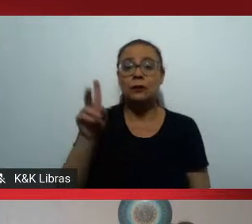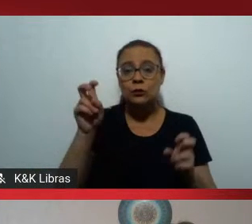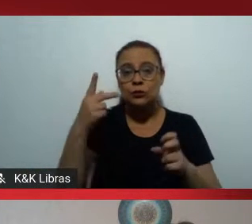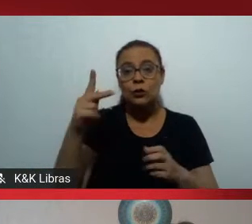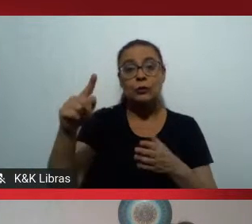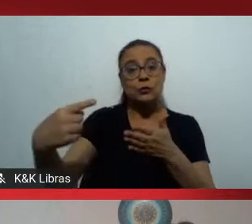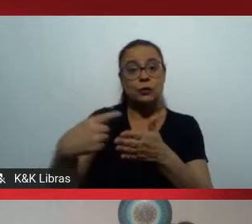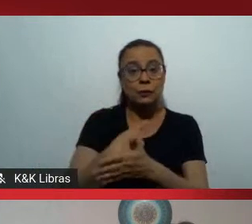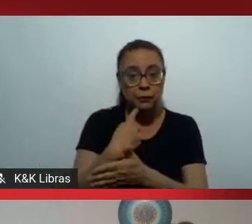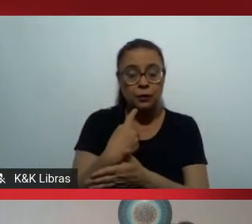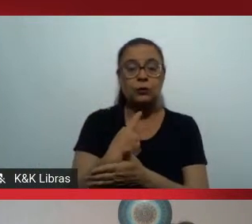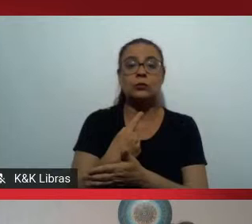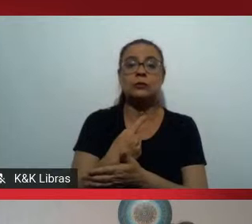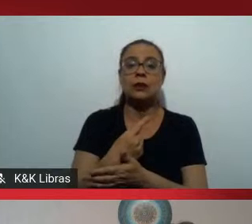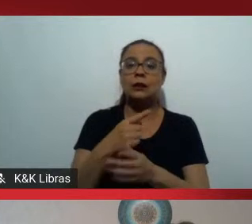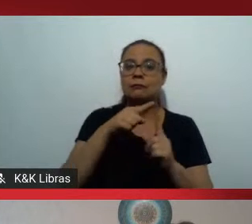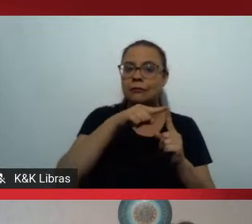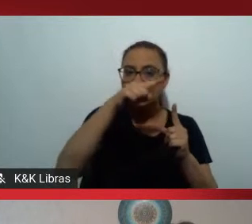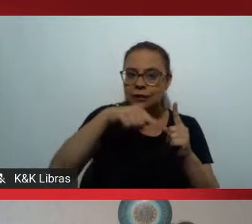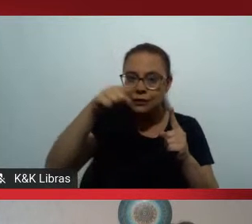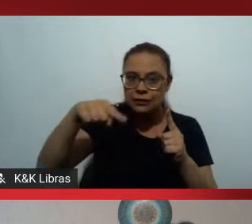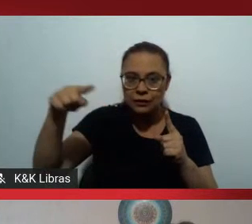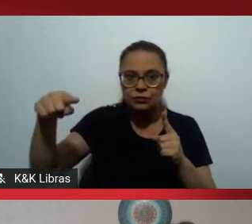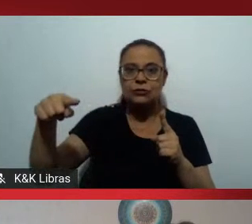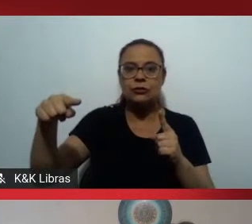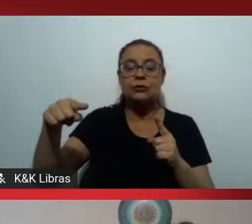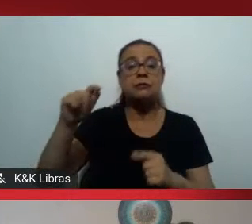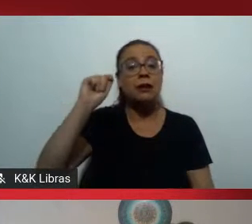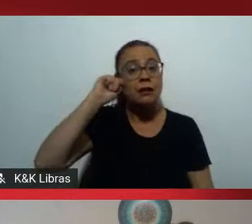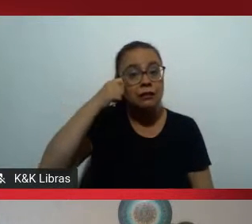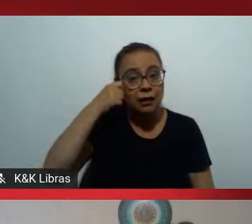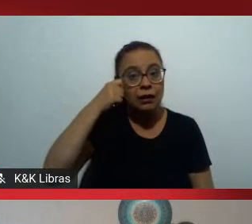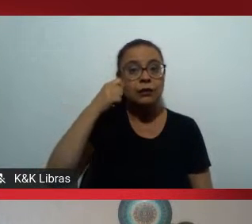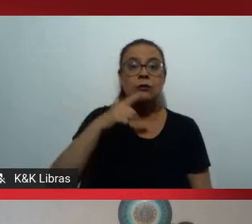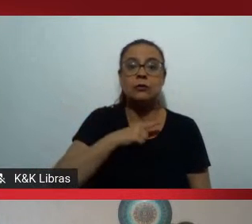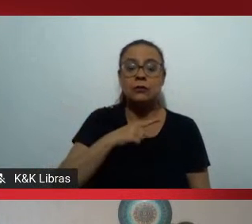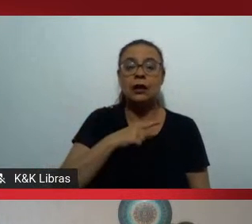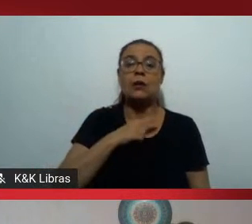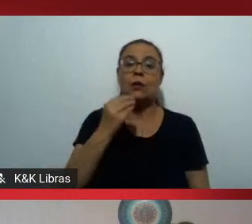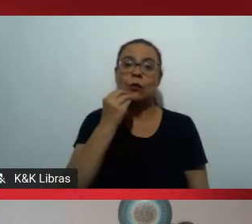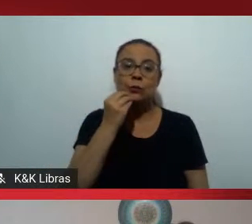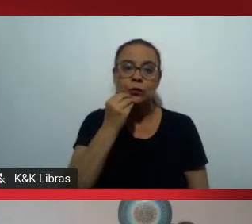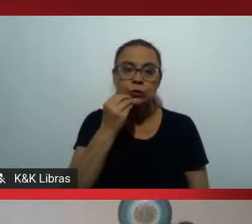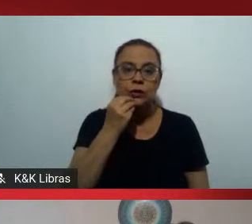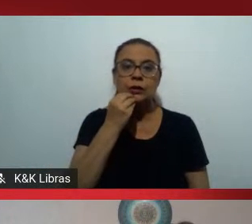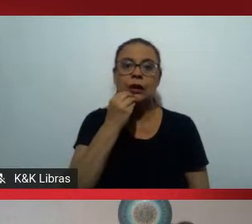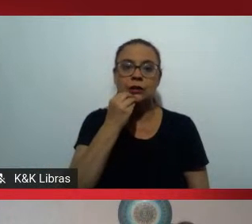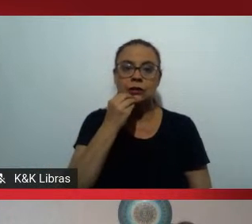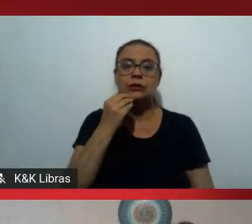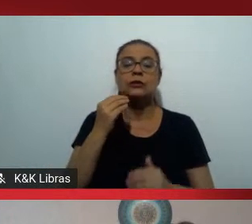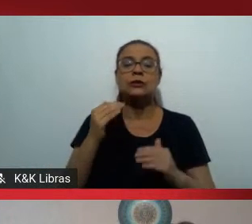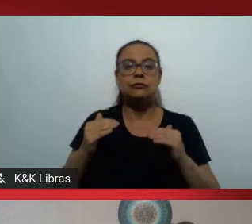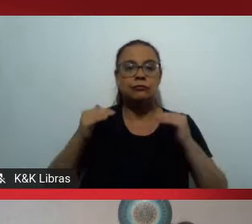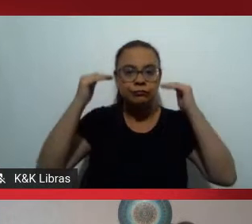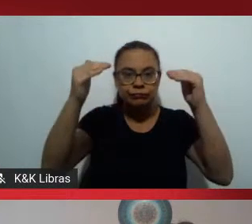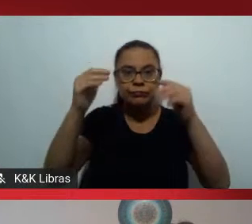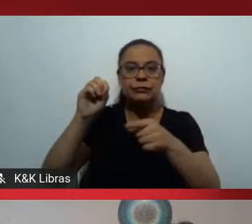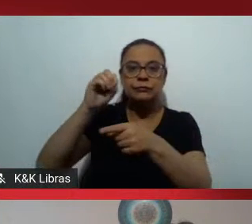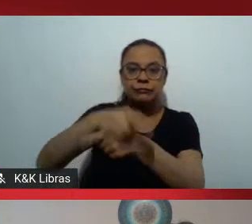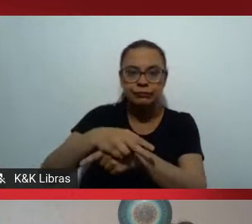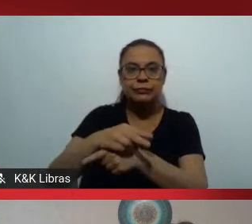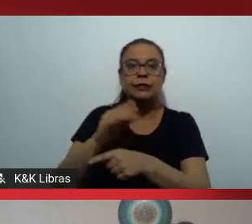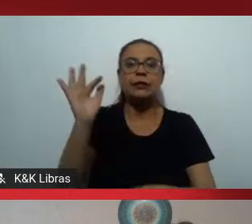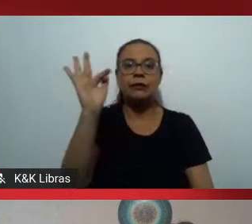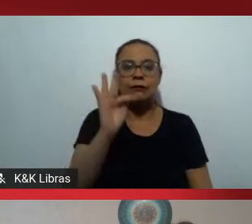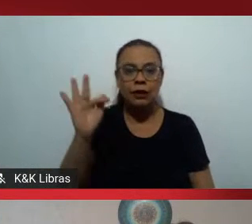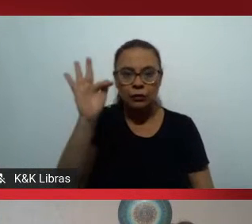somamos essas questões estatísticas, ou seja, o negro tem menos oportunidade de acender a obter um diploma de ensino superior. Quando a gente